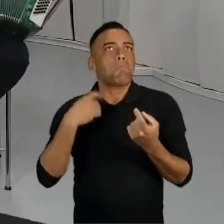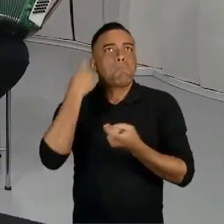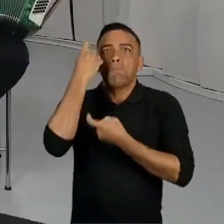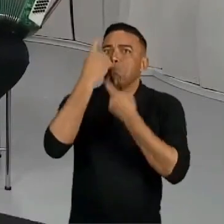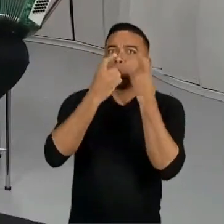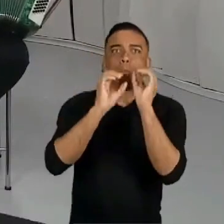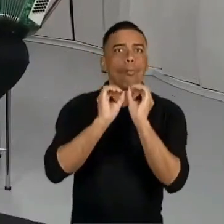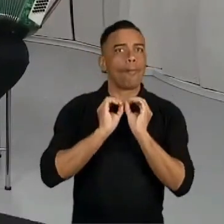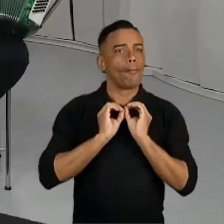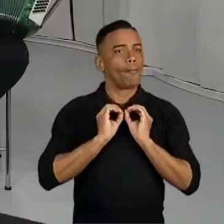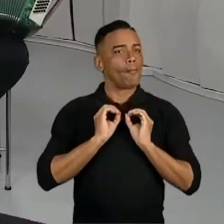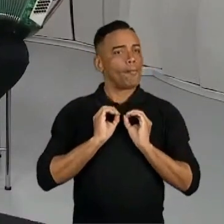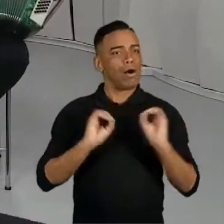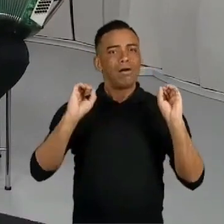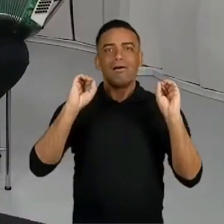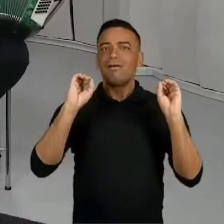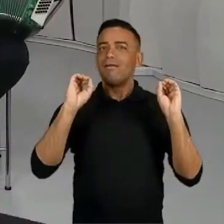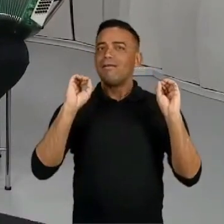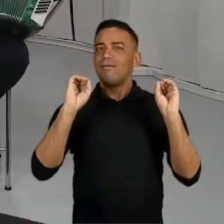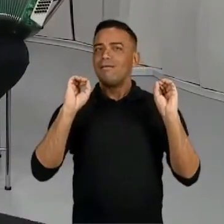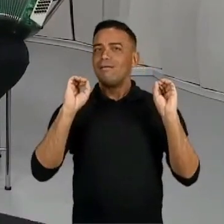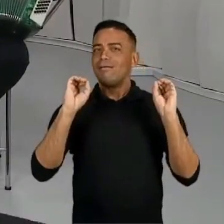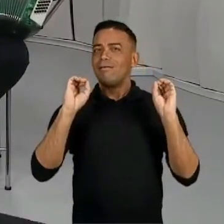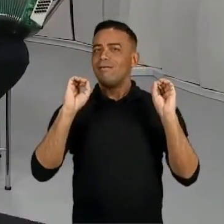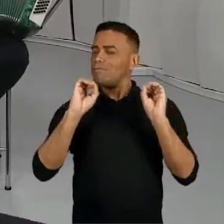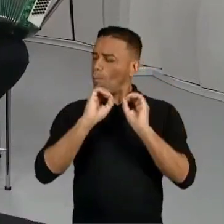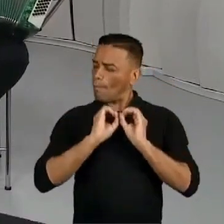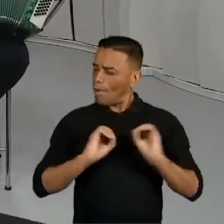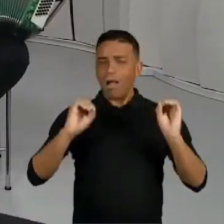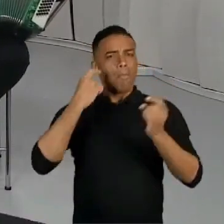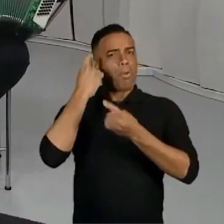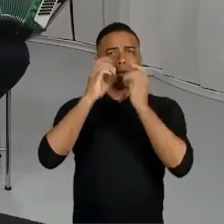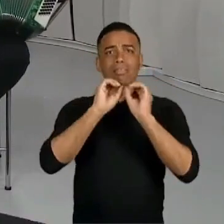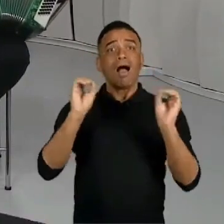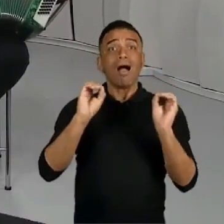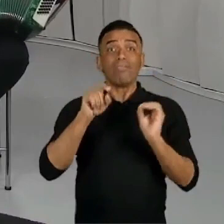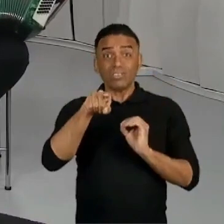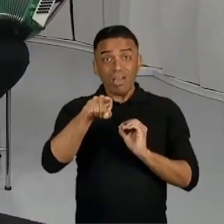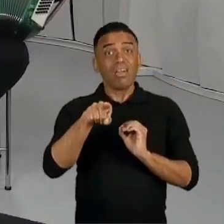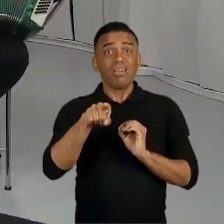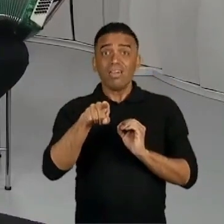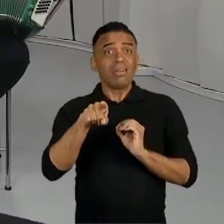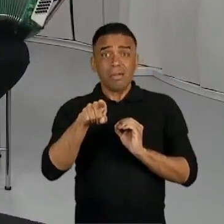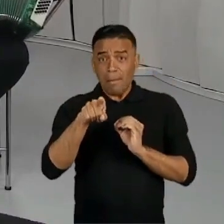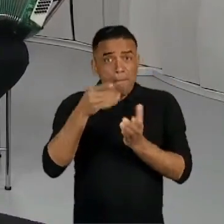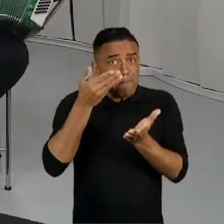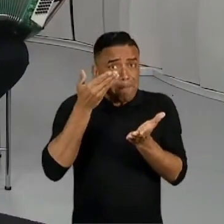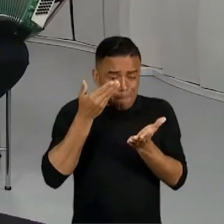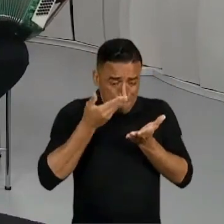ser, o tudo que você tem a perder,